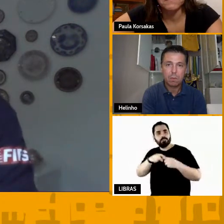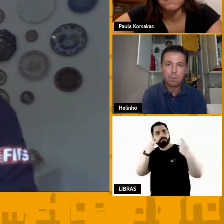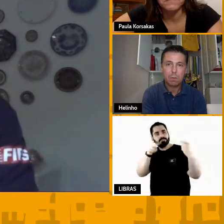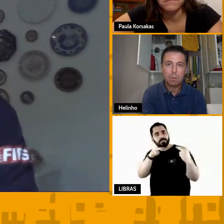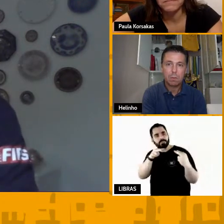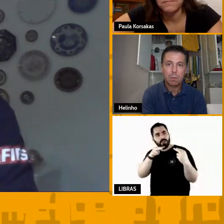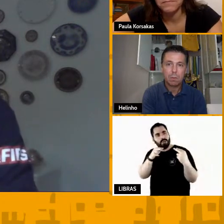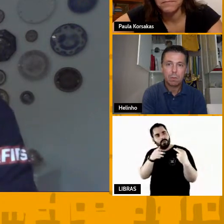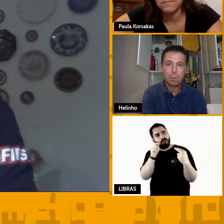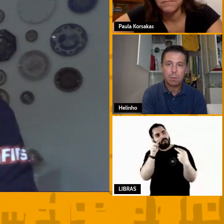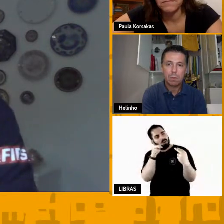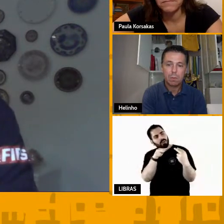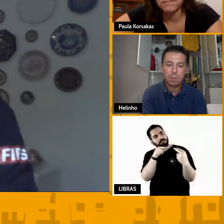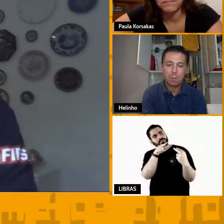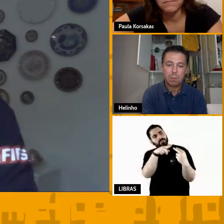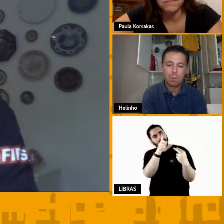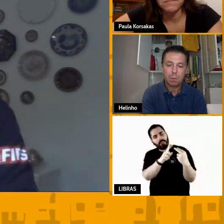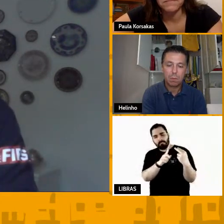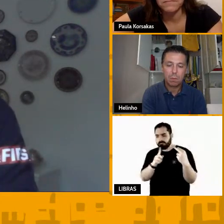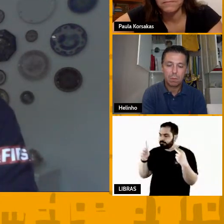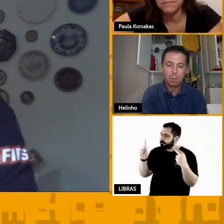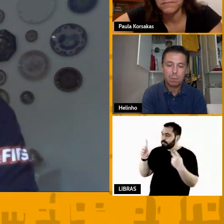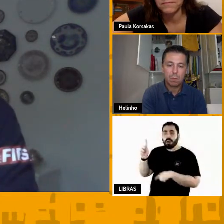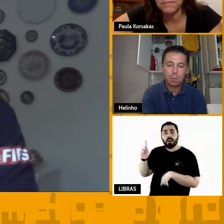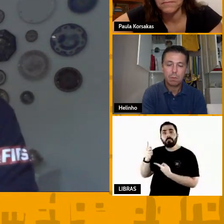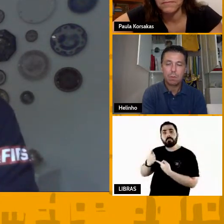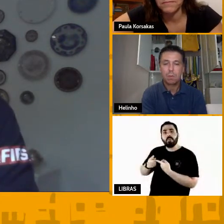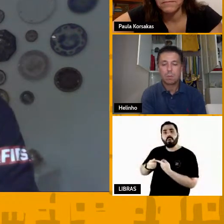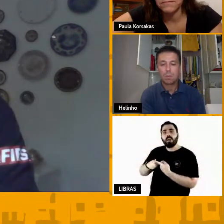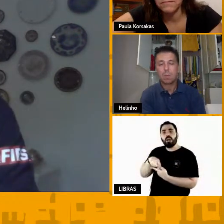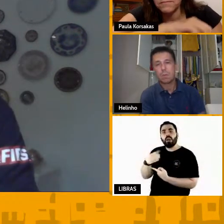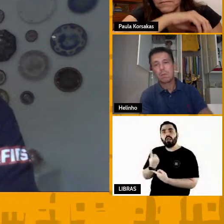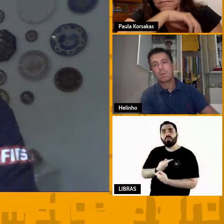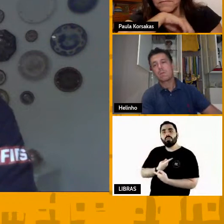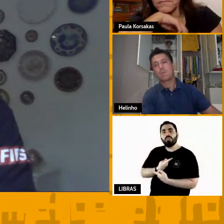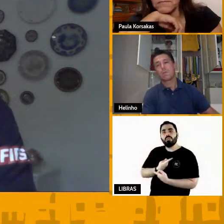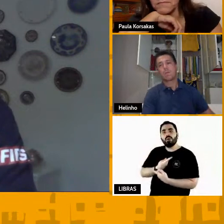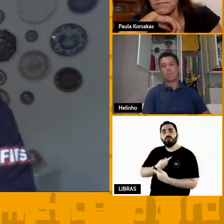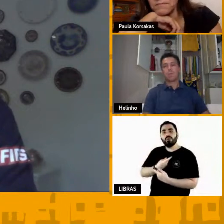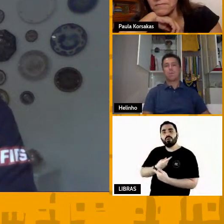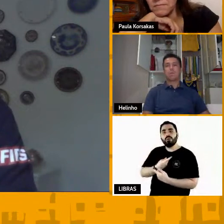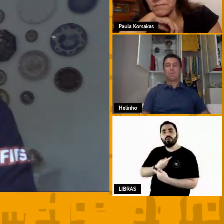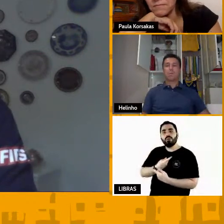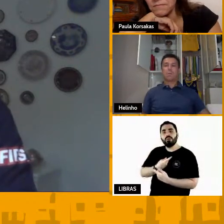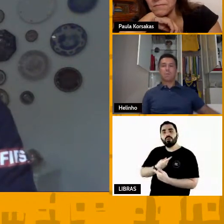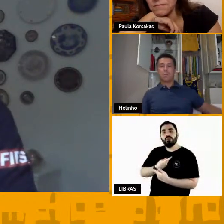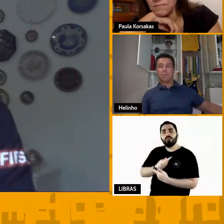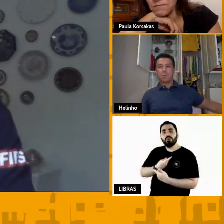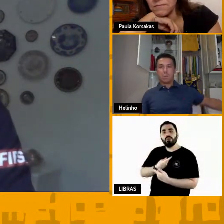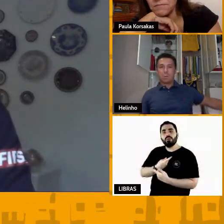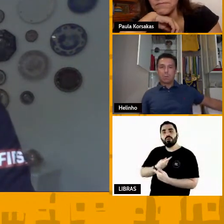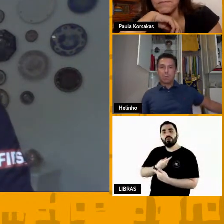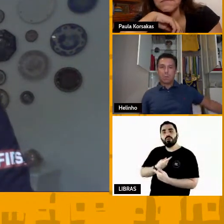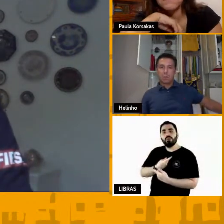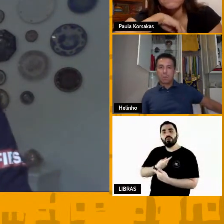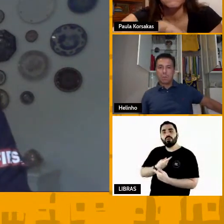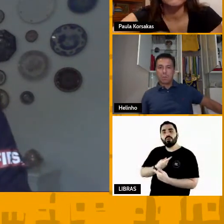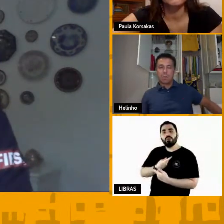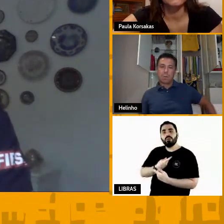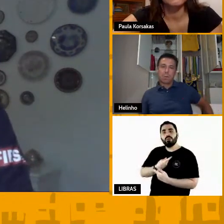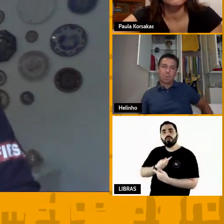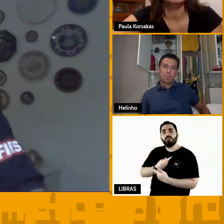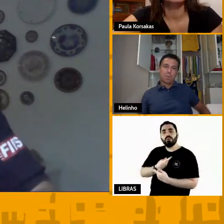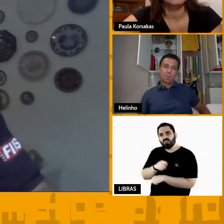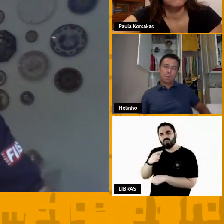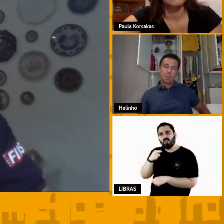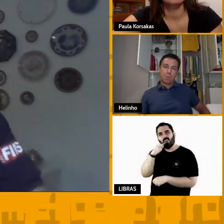está saindo porque a gente mudou a estratégia e não dava para você ficar não tem nada a ver com o seu erro